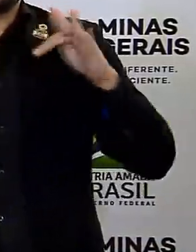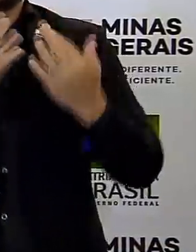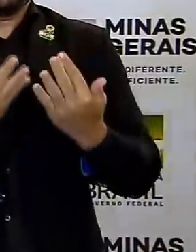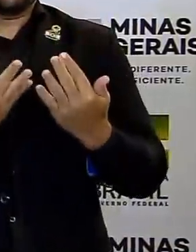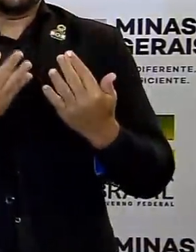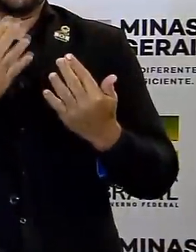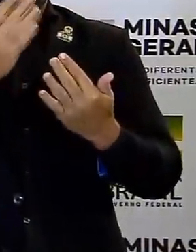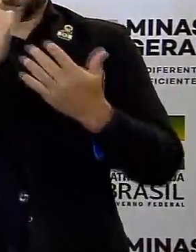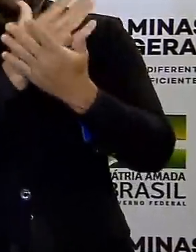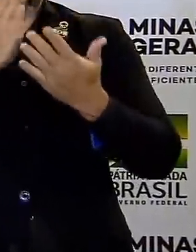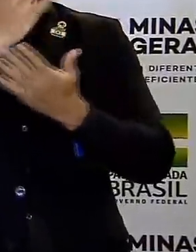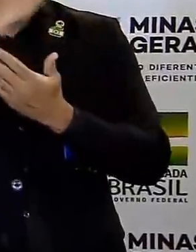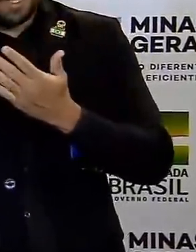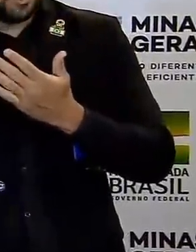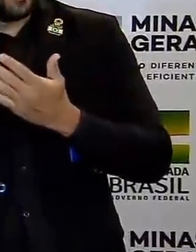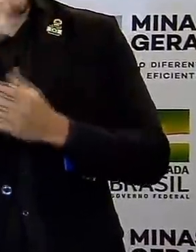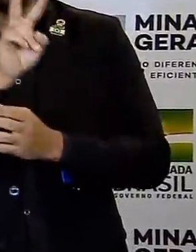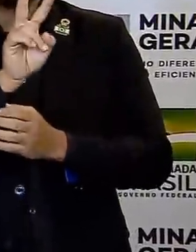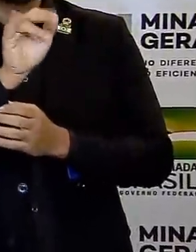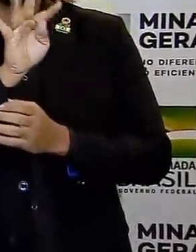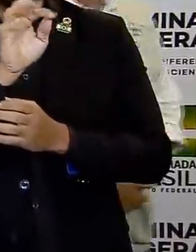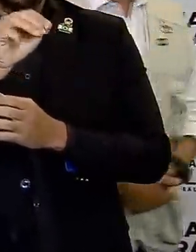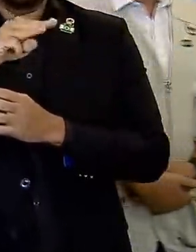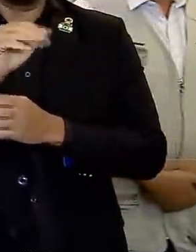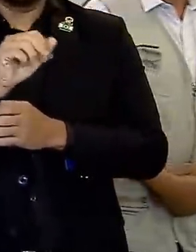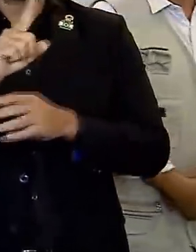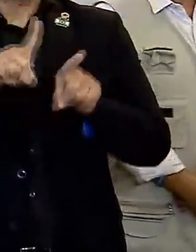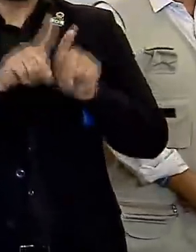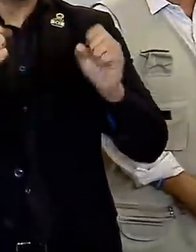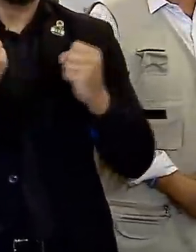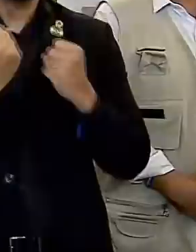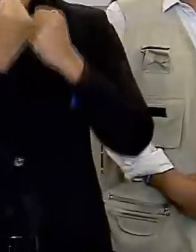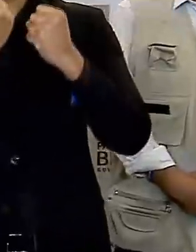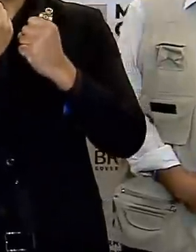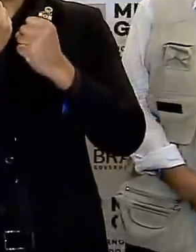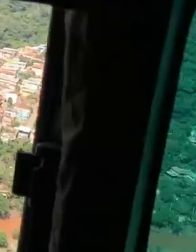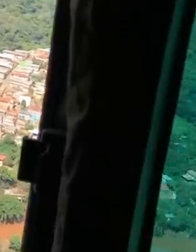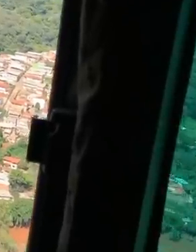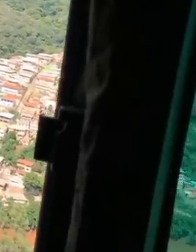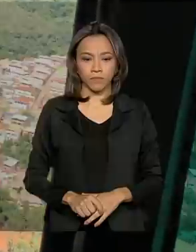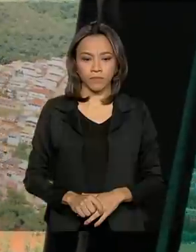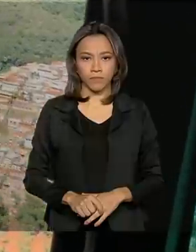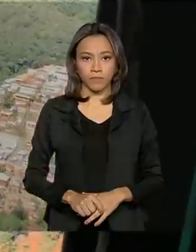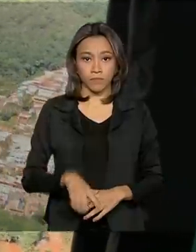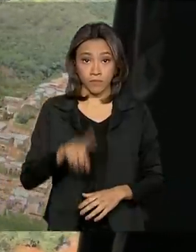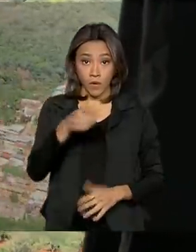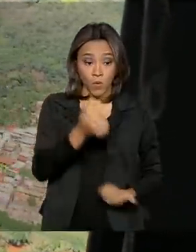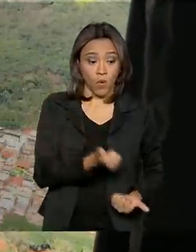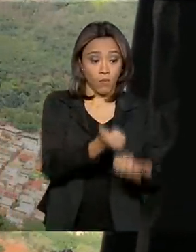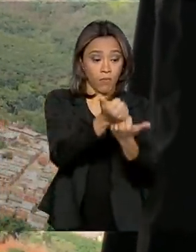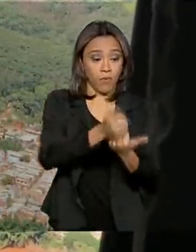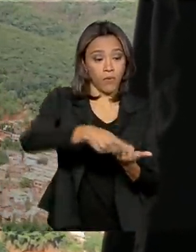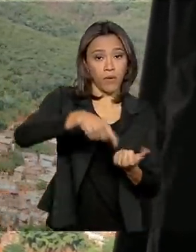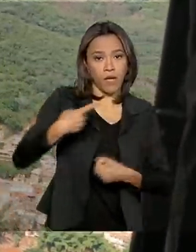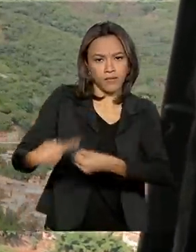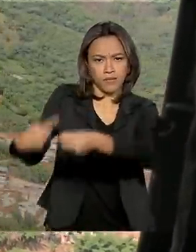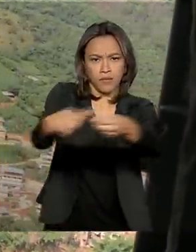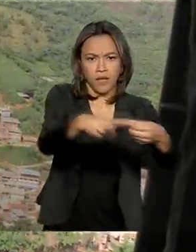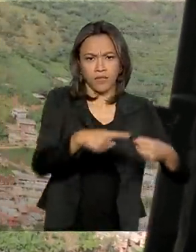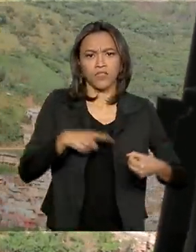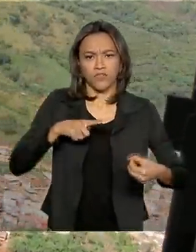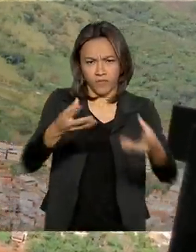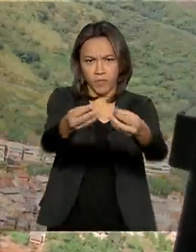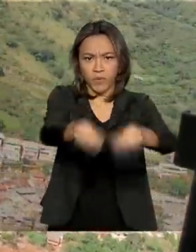coloca ao lado do sofrimento do povo aqui de Minas Gerais. O apoio às cidades afetadas vem